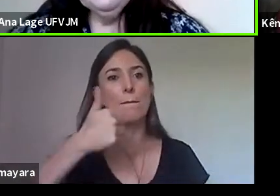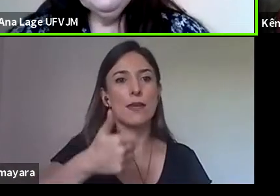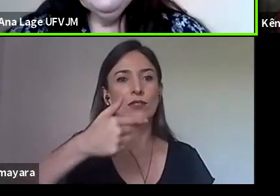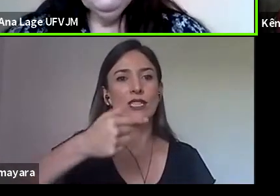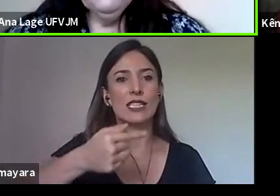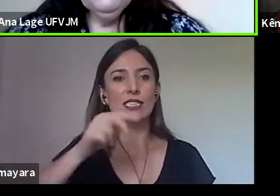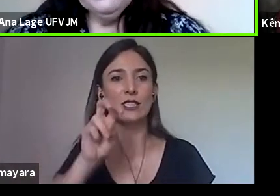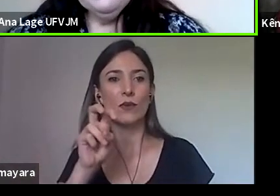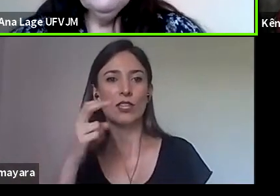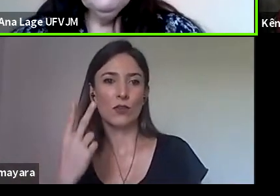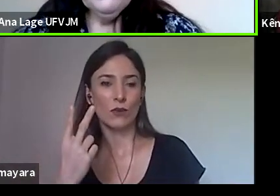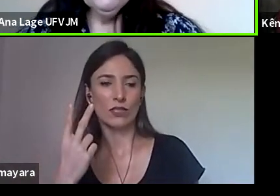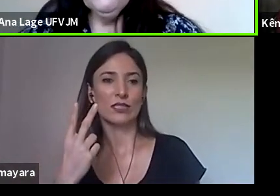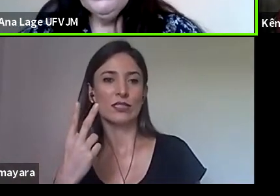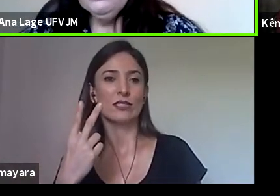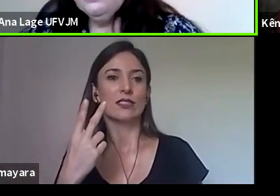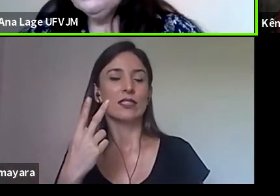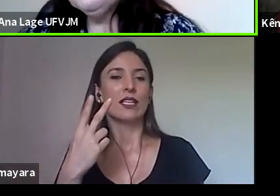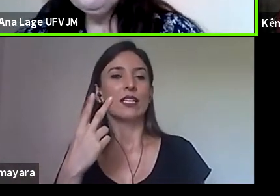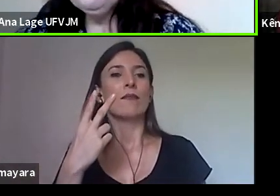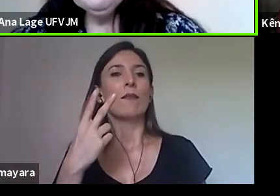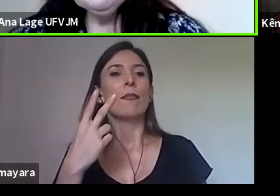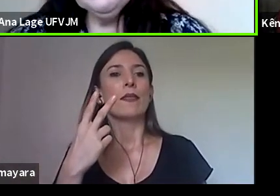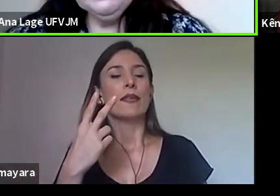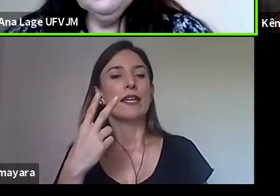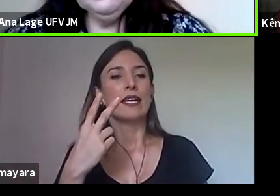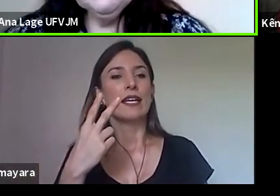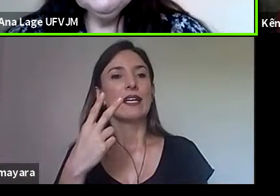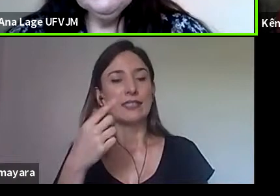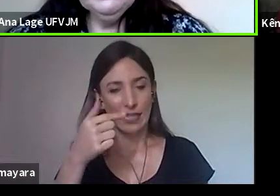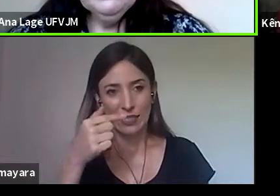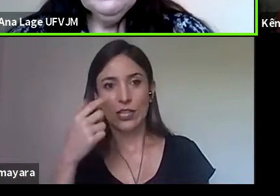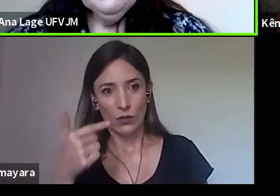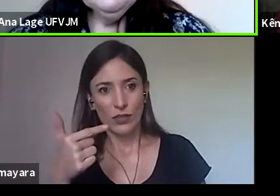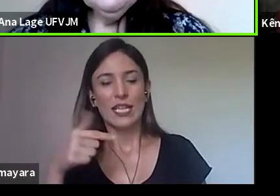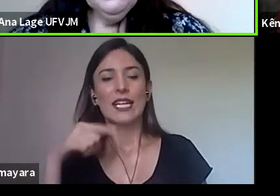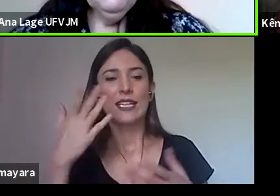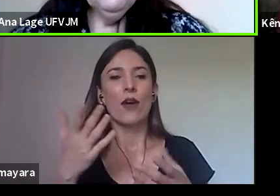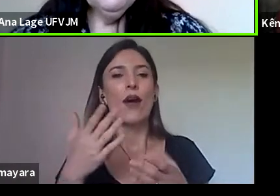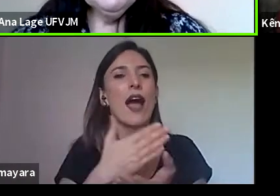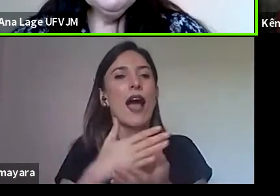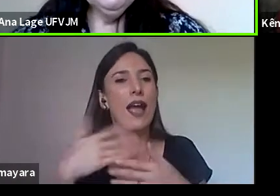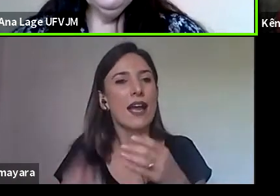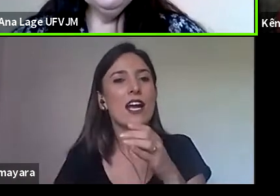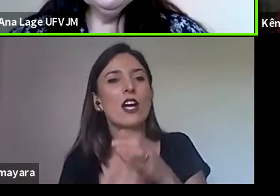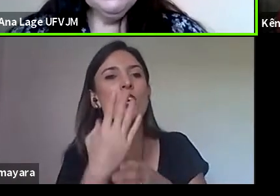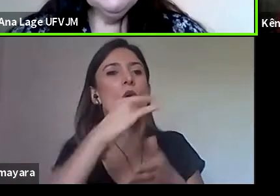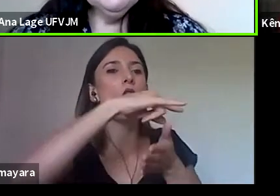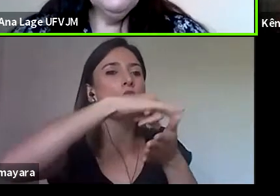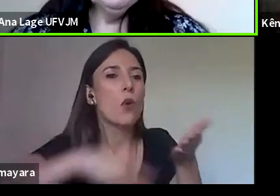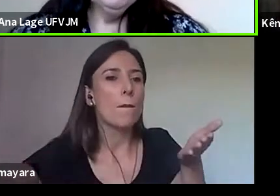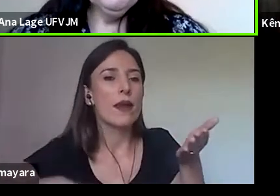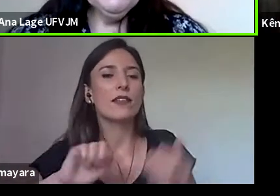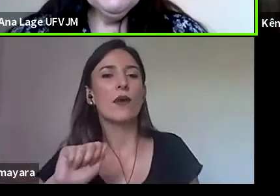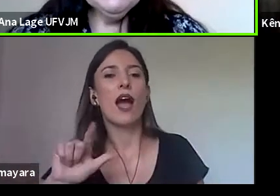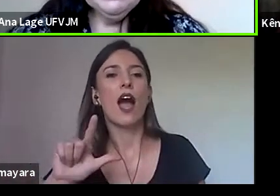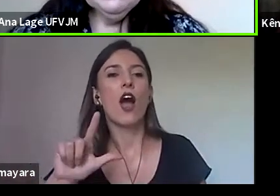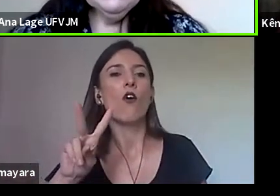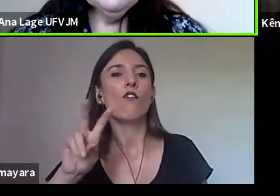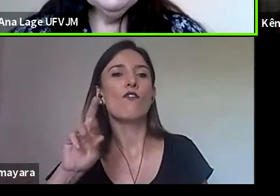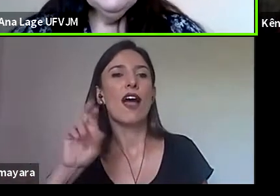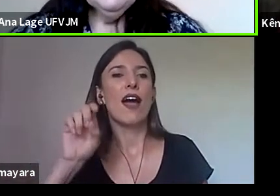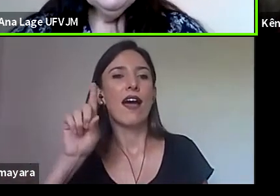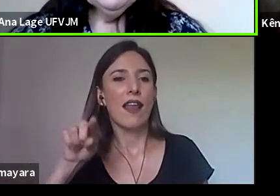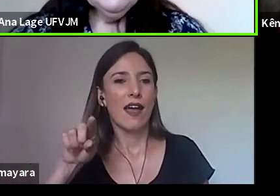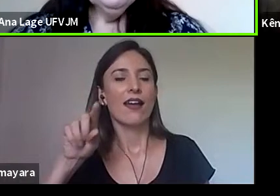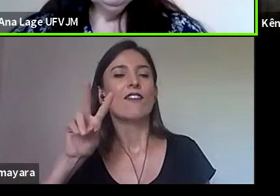Alvará que vai instruir as primeiras letras, né? Então, seriam as aulas de primeiras